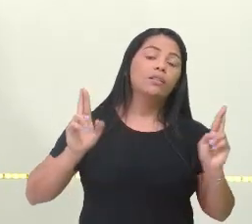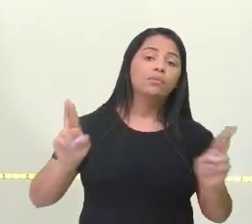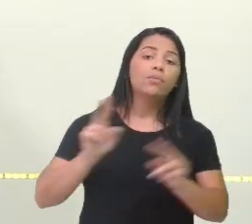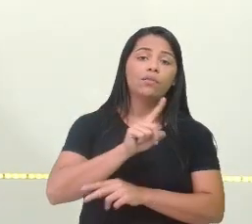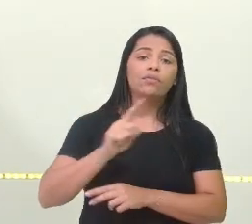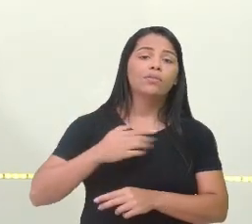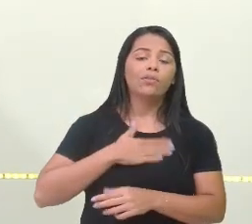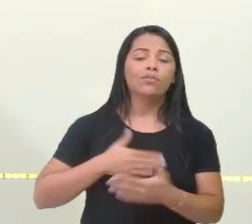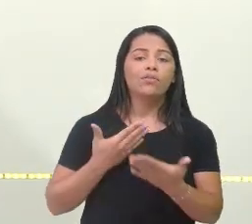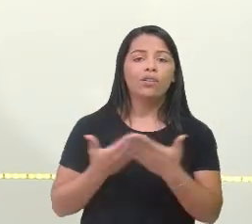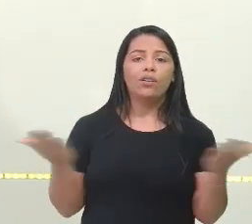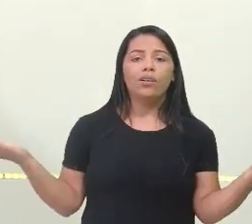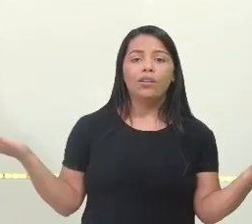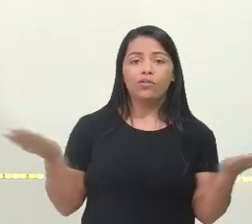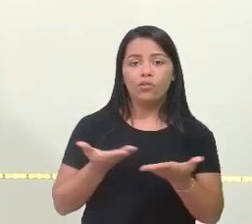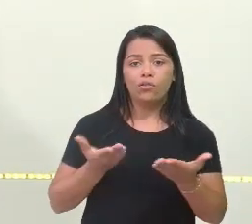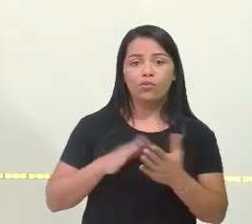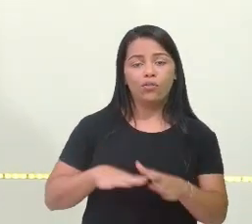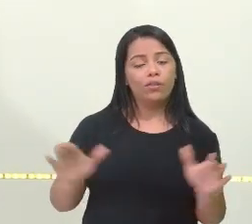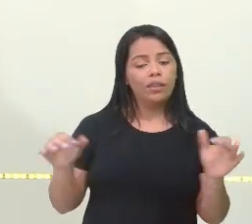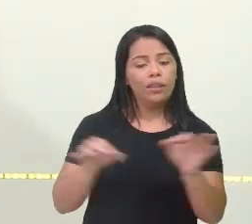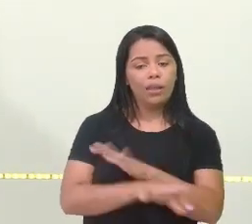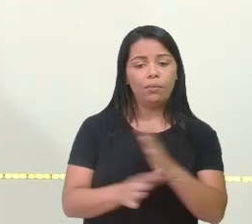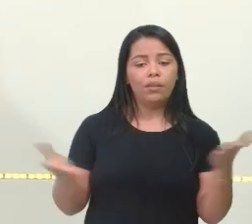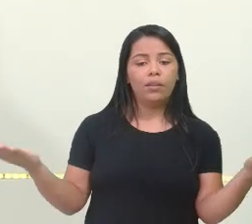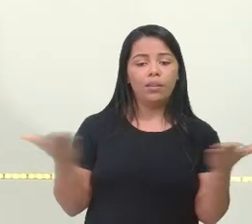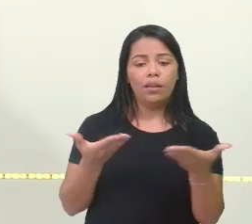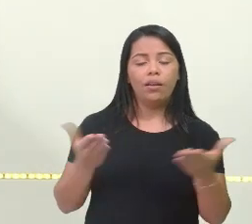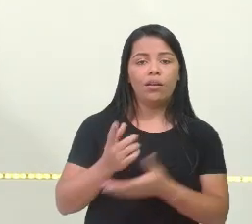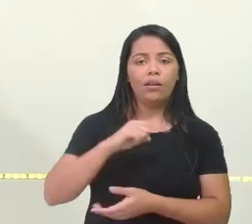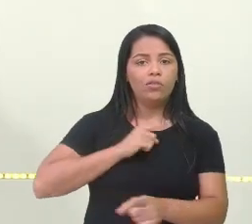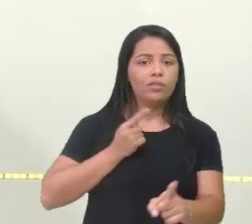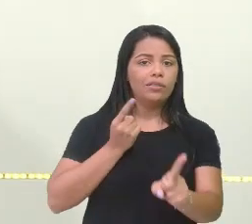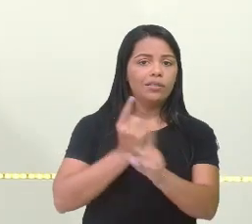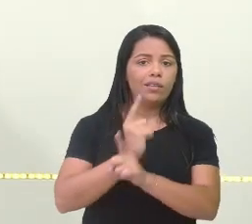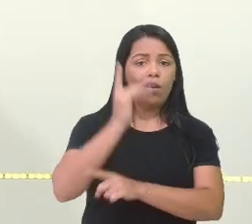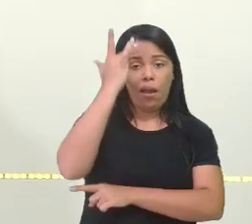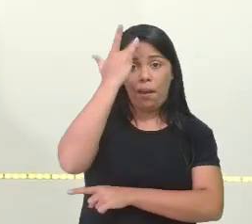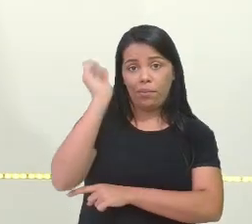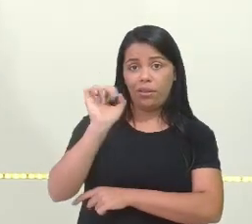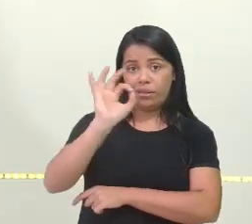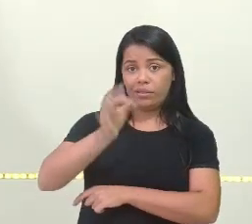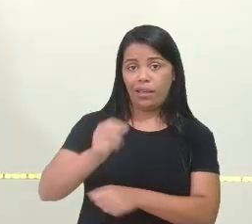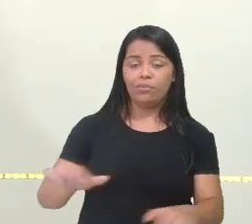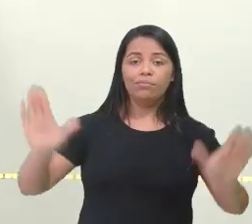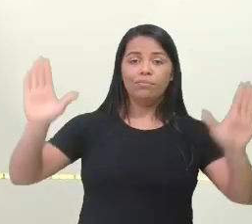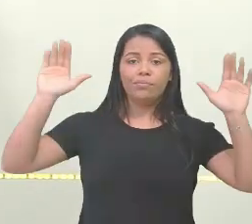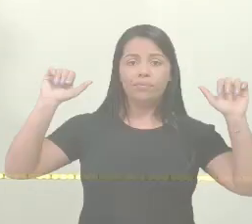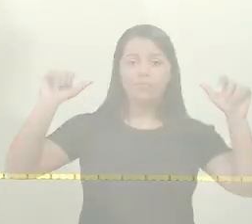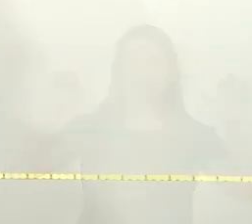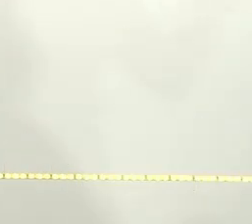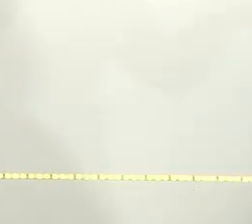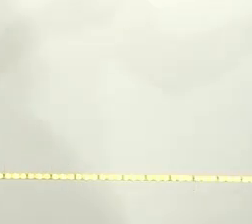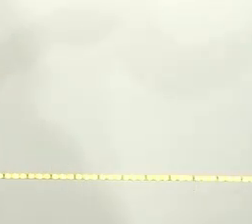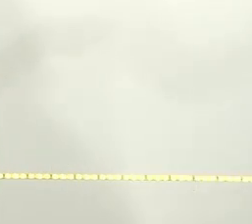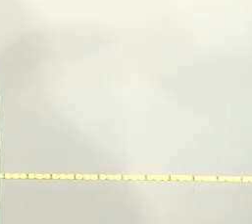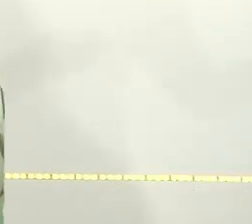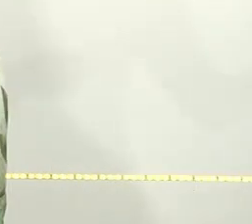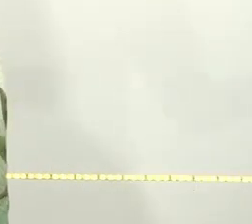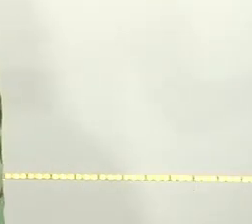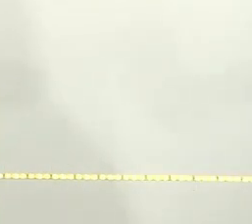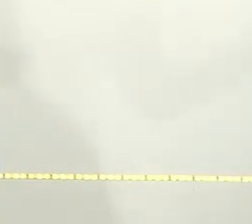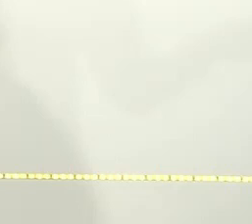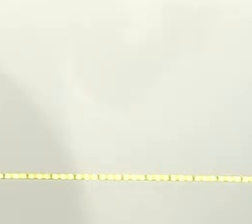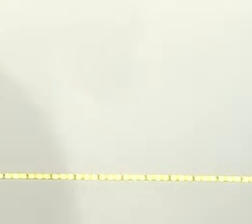da aula de hoje. Vou ficando por aqui. E a gente se encontra amanhã. Tchau, tchau. Muito obrigada. Vem,